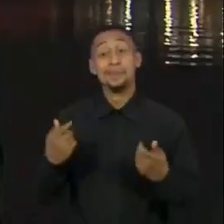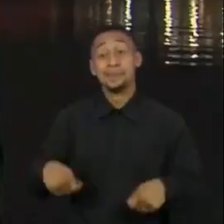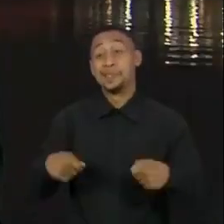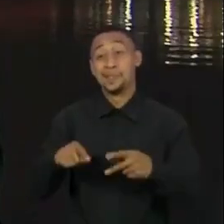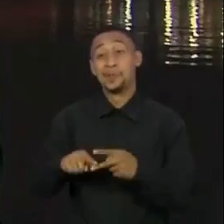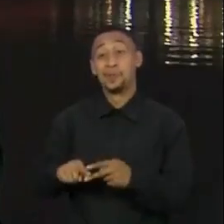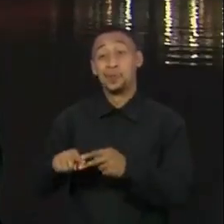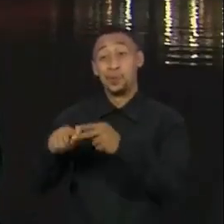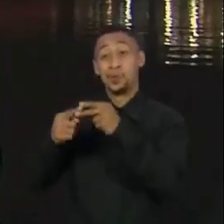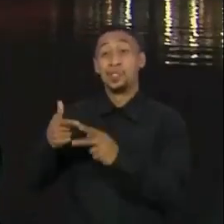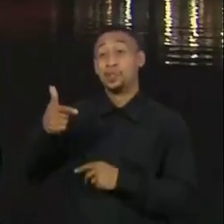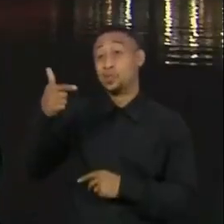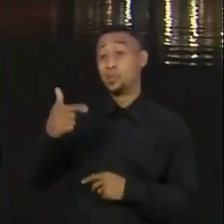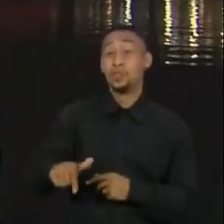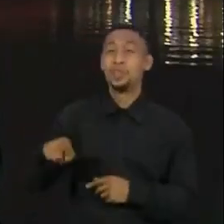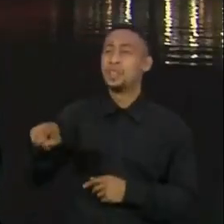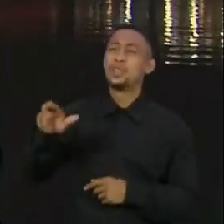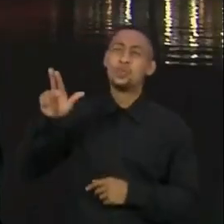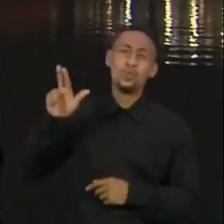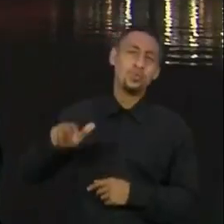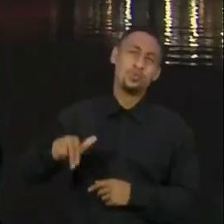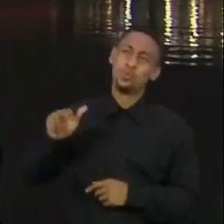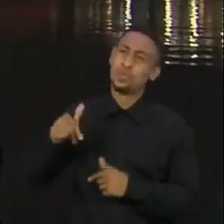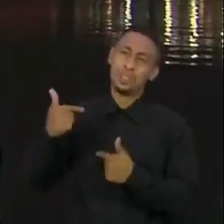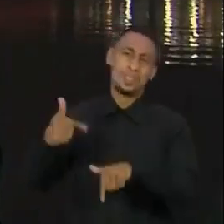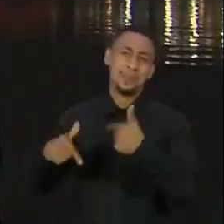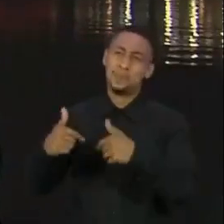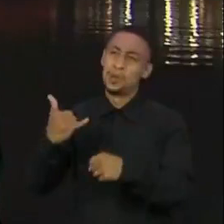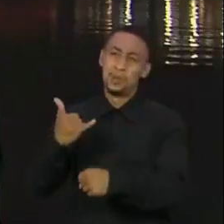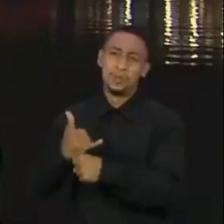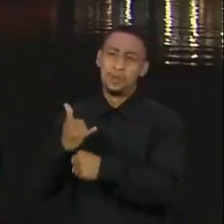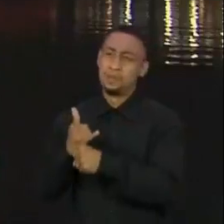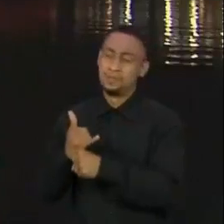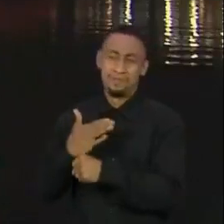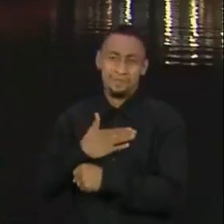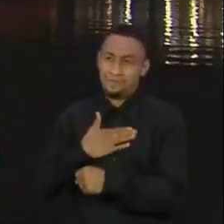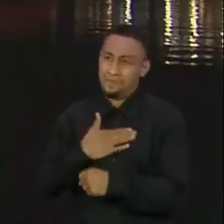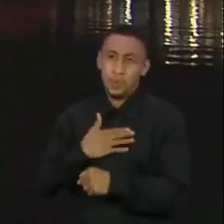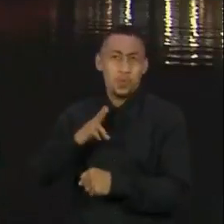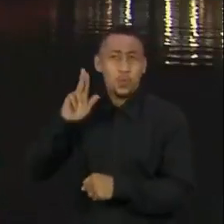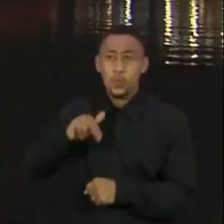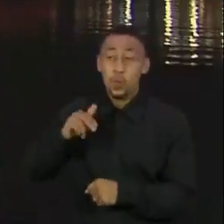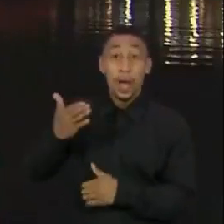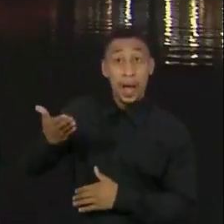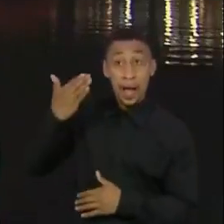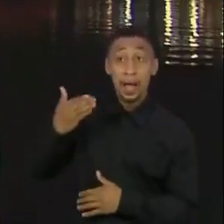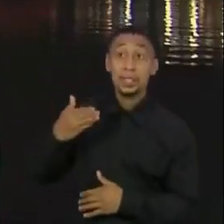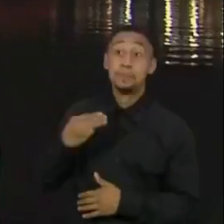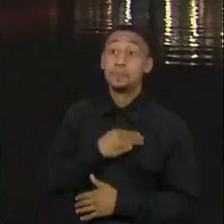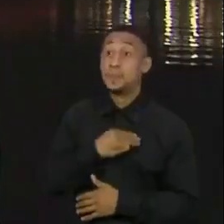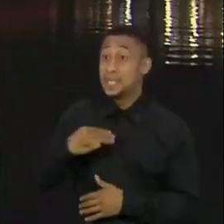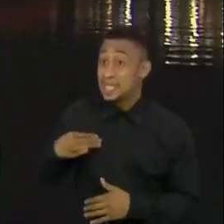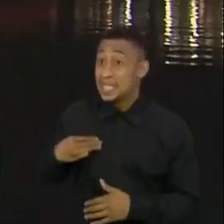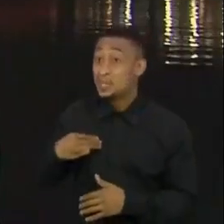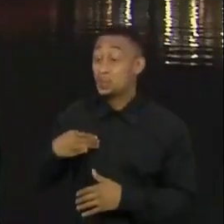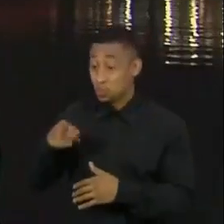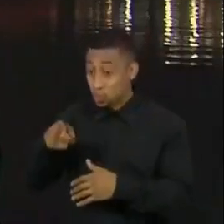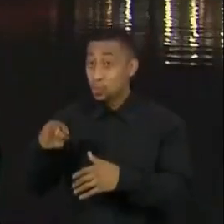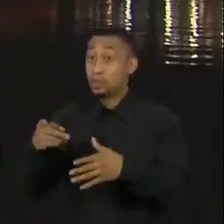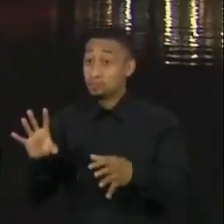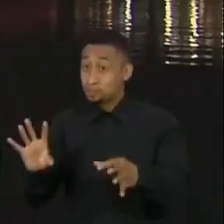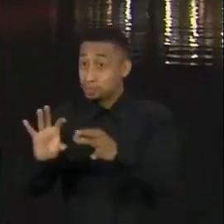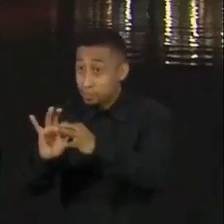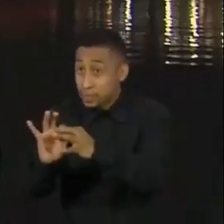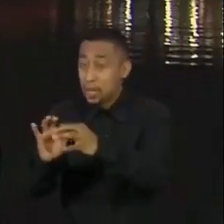ajustar de novo, porque ele nunca trabalhou no meu gabinete. Ele trabalhou comigo quando fui ministro da integração. Então, no meu gabinete